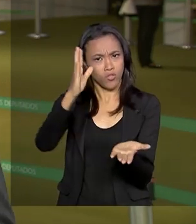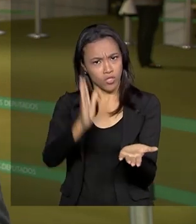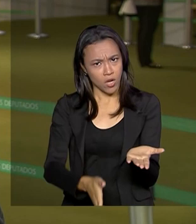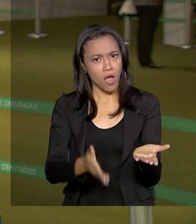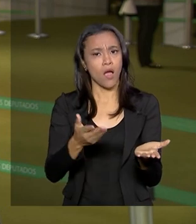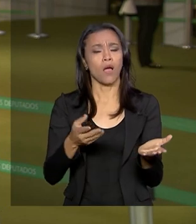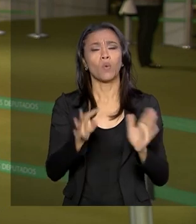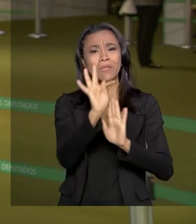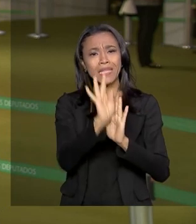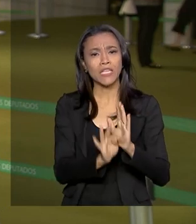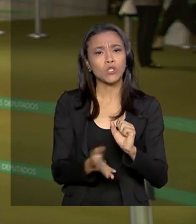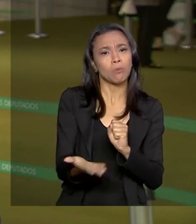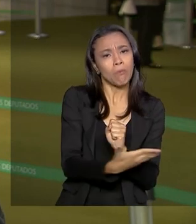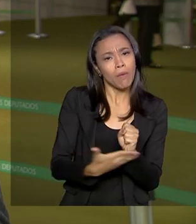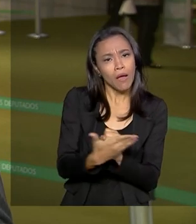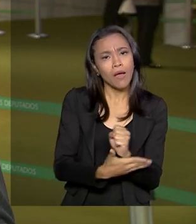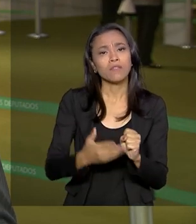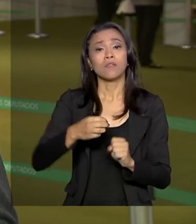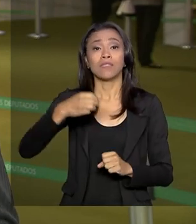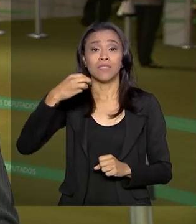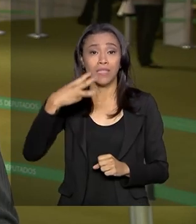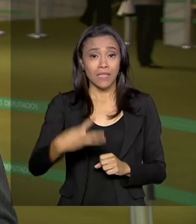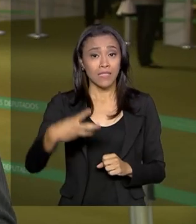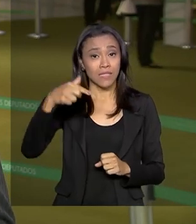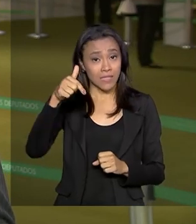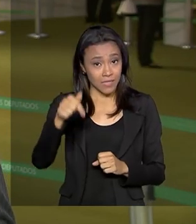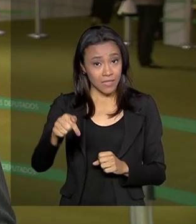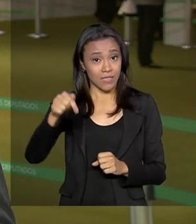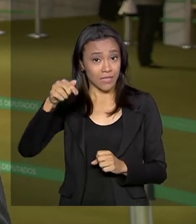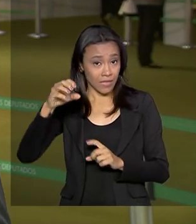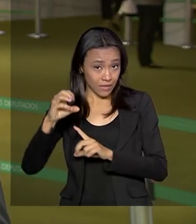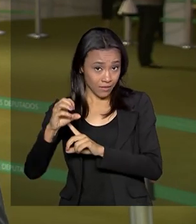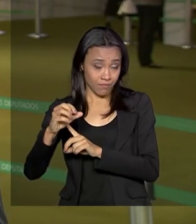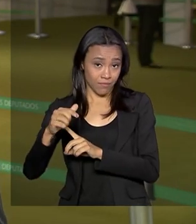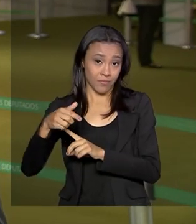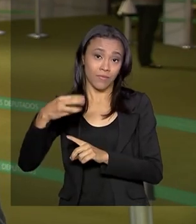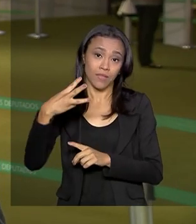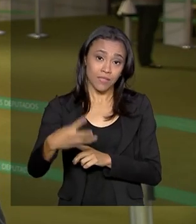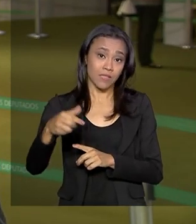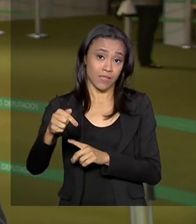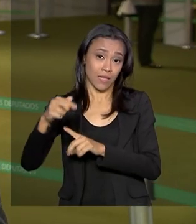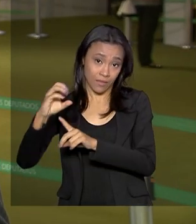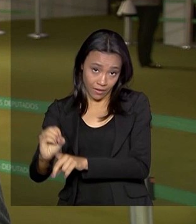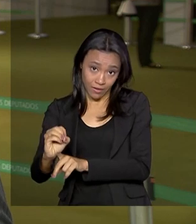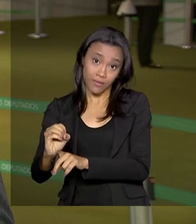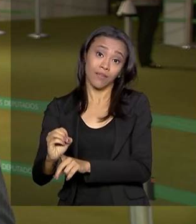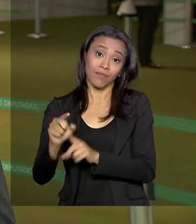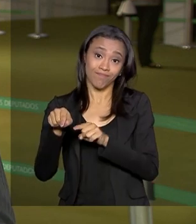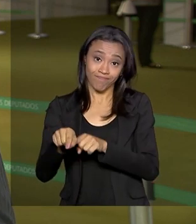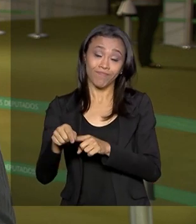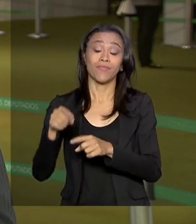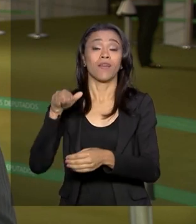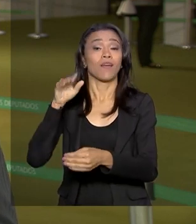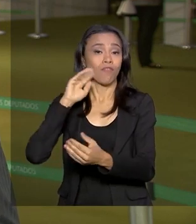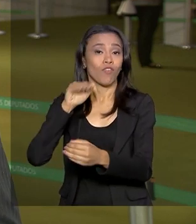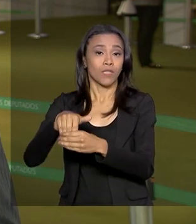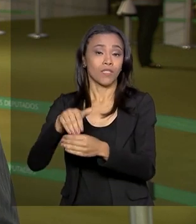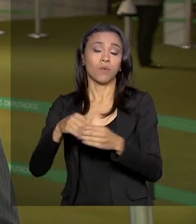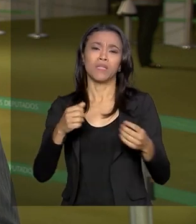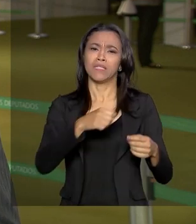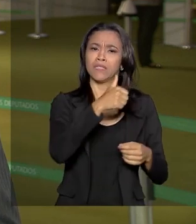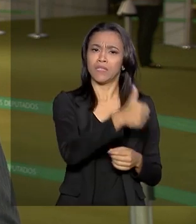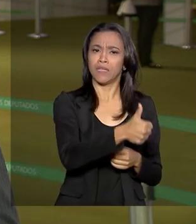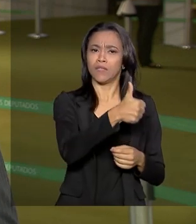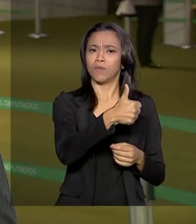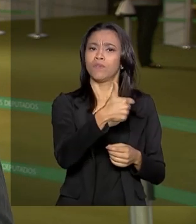pela madrugada, com 370 votos favoráveis e 124 contrários. Agora, voltando aos destaques,